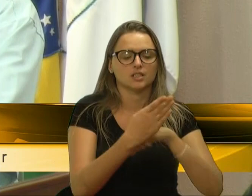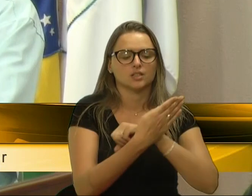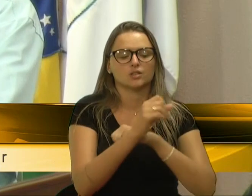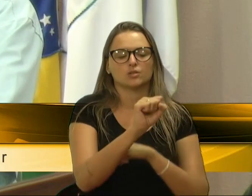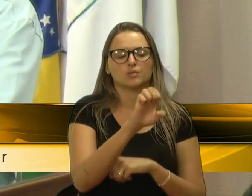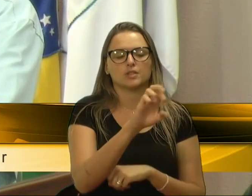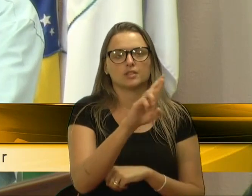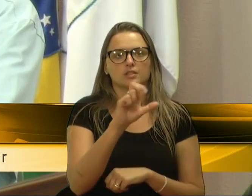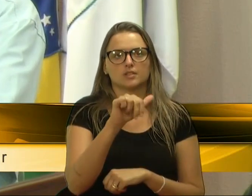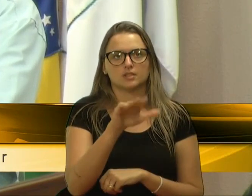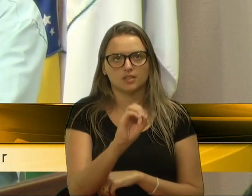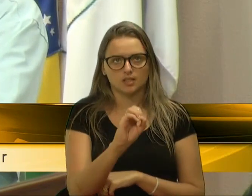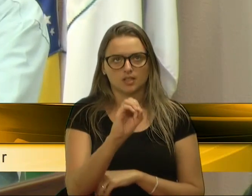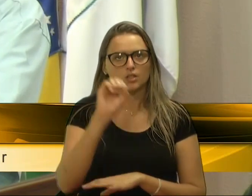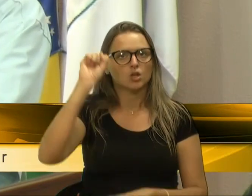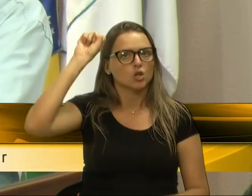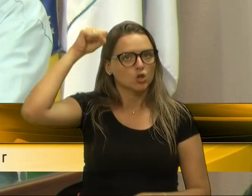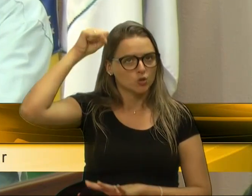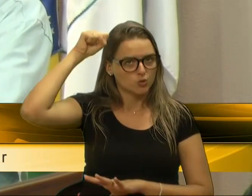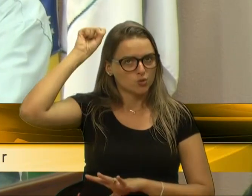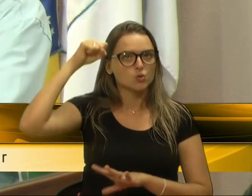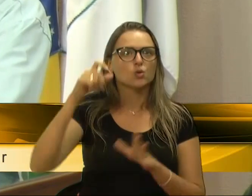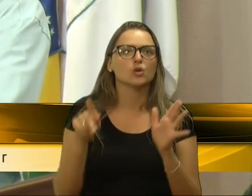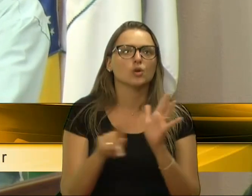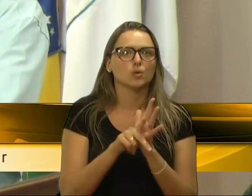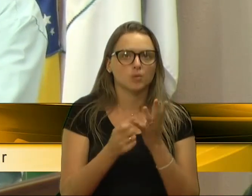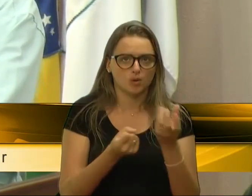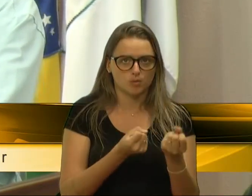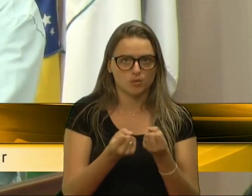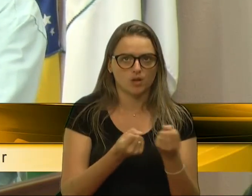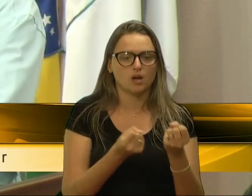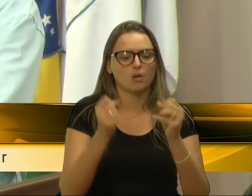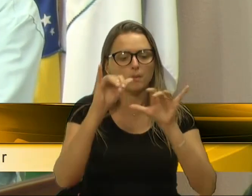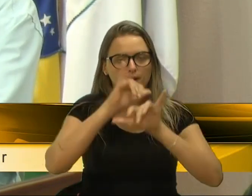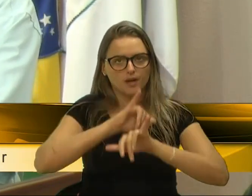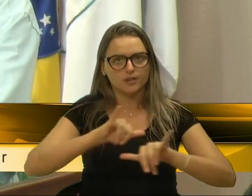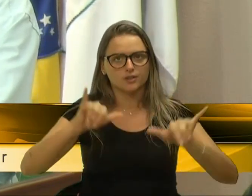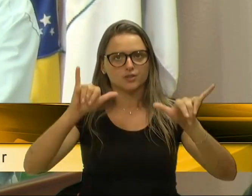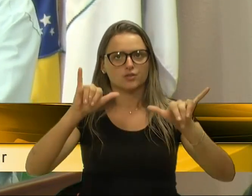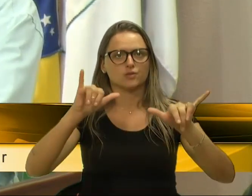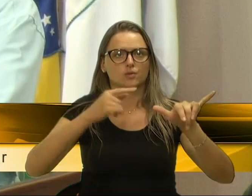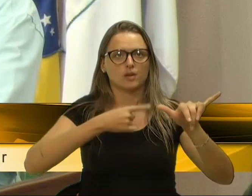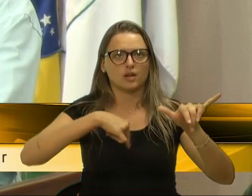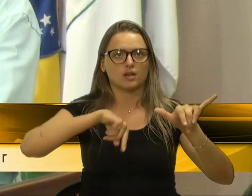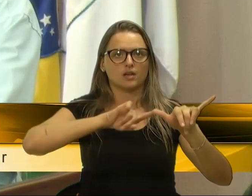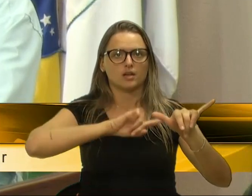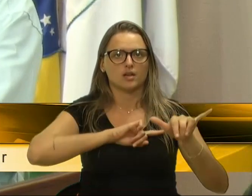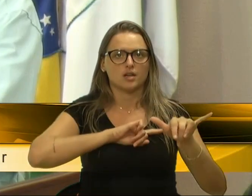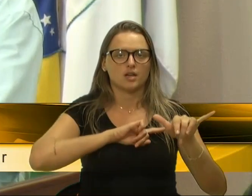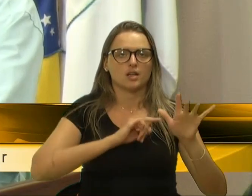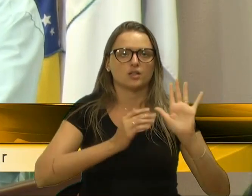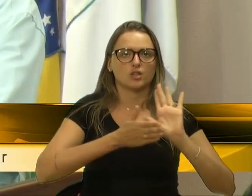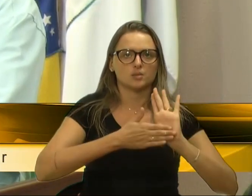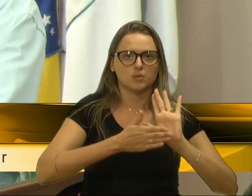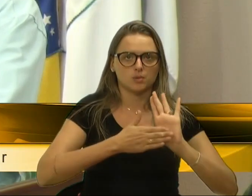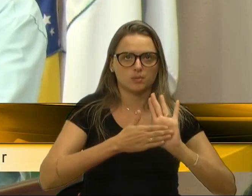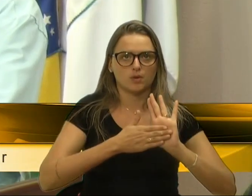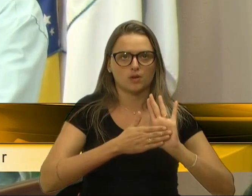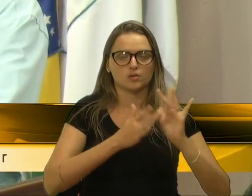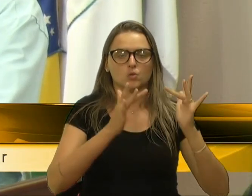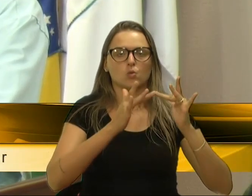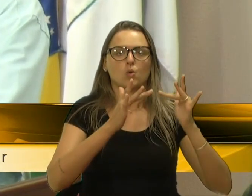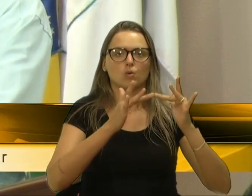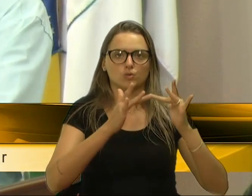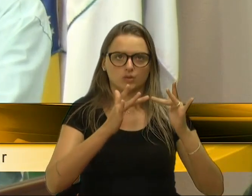e o Xuxa andava com o cara dele para divulgar a nossa ação lá no bairro. Então, que legal essa